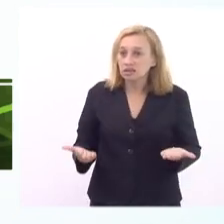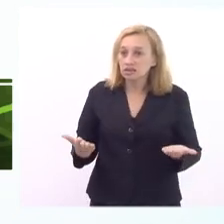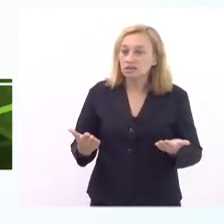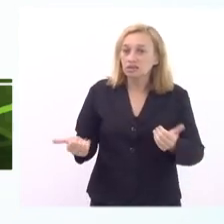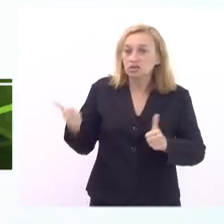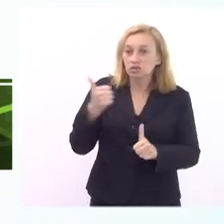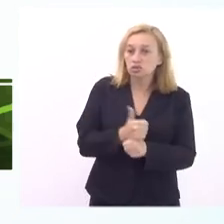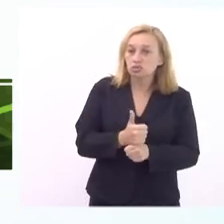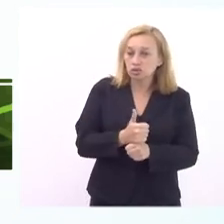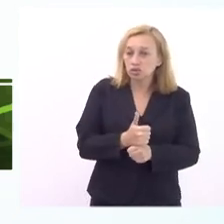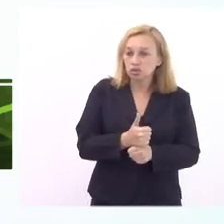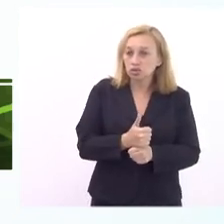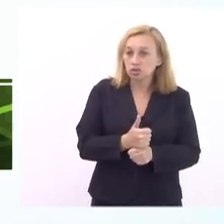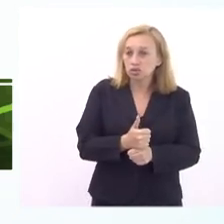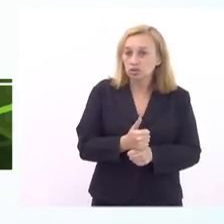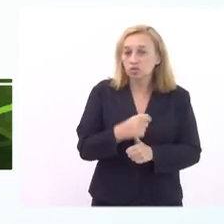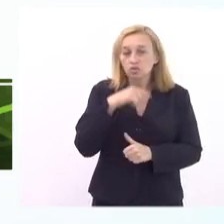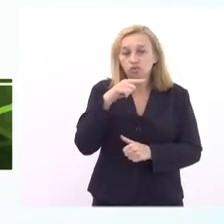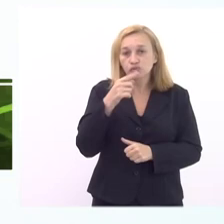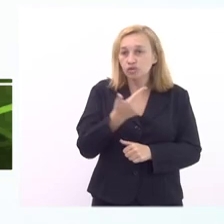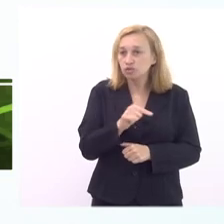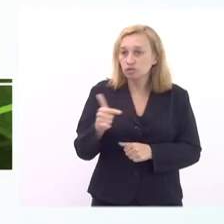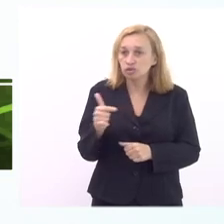substituído e eu não tenho dúvida